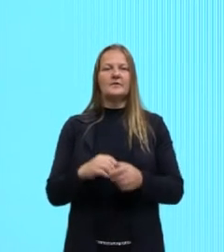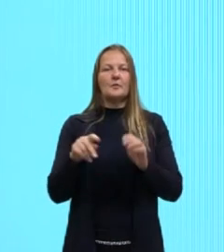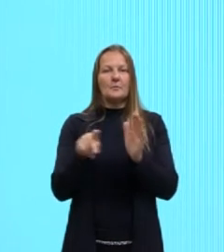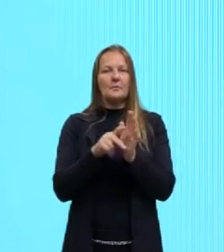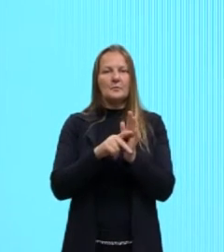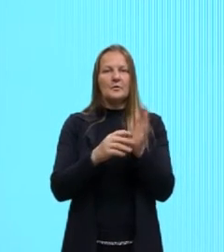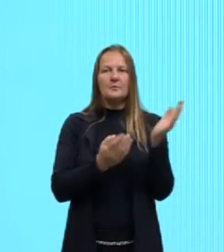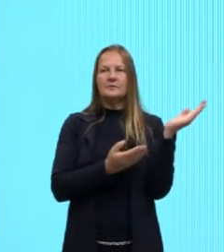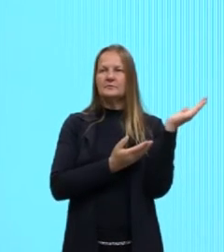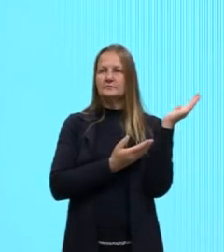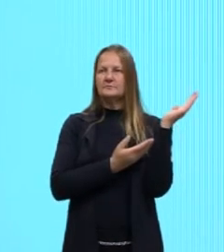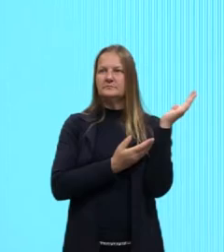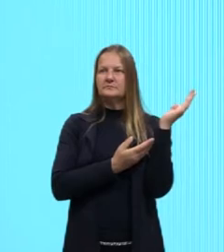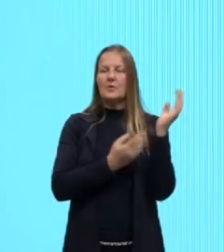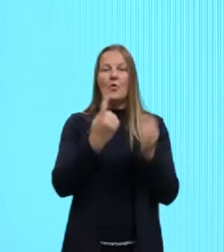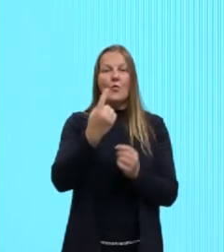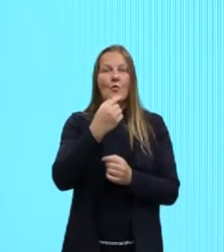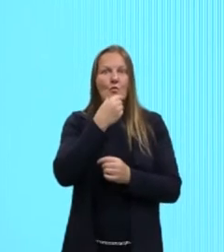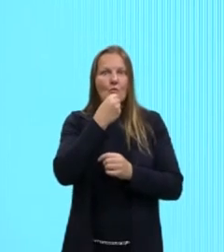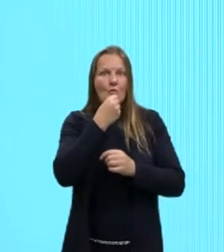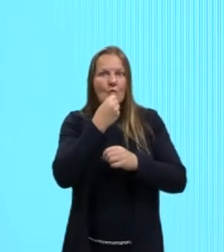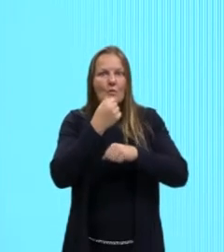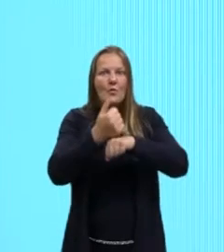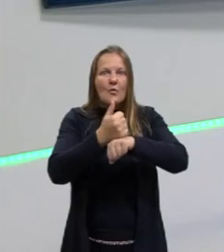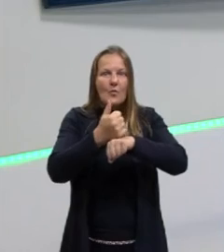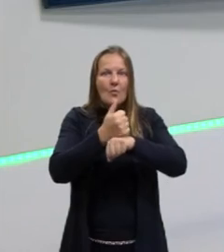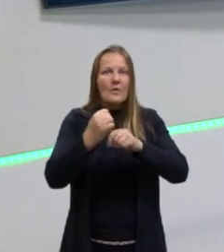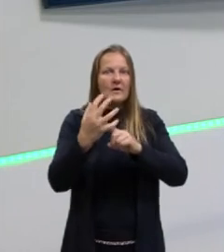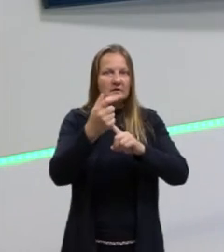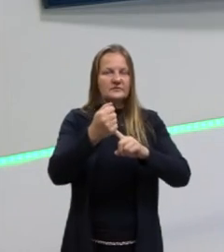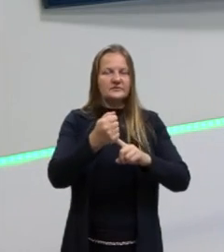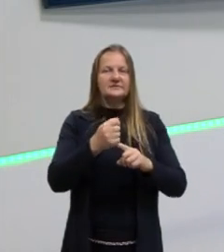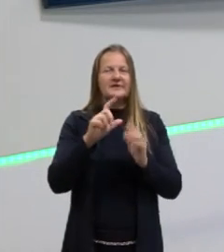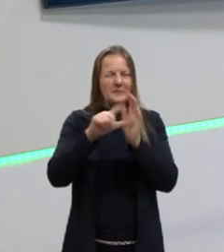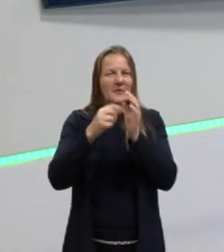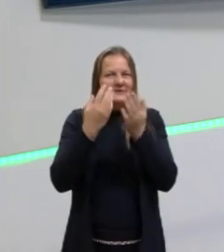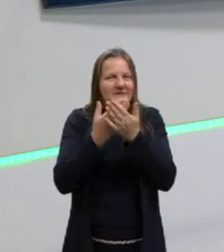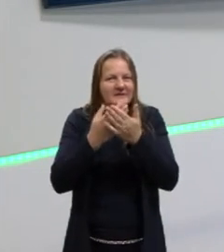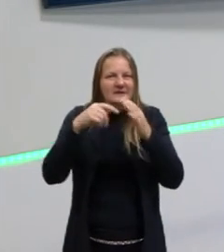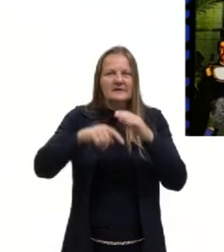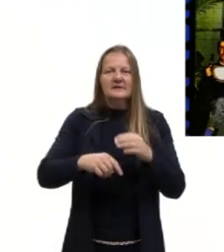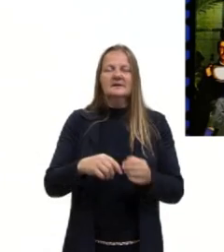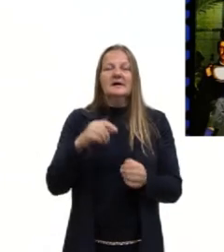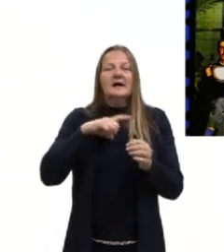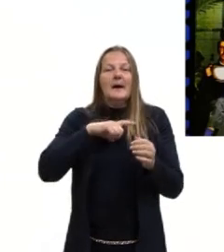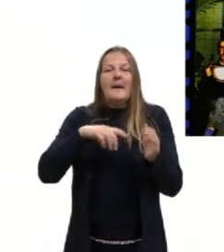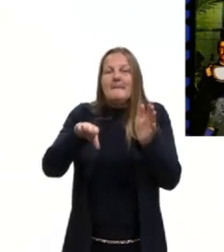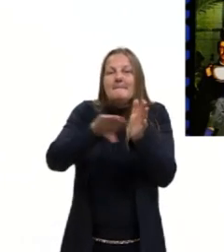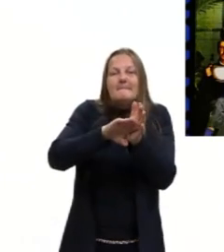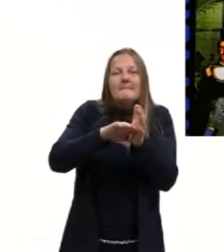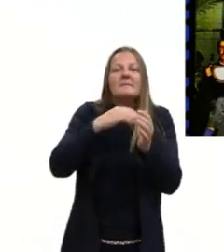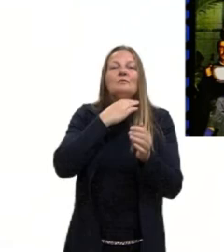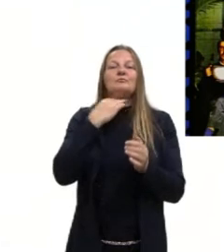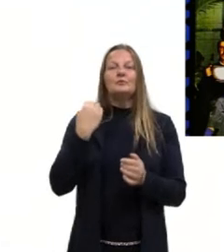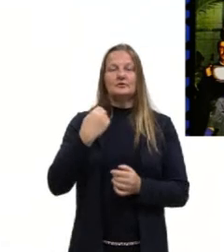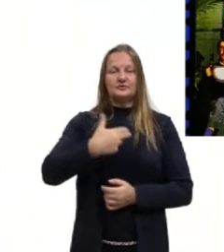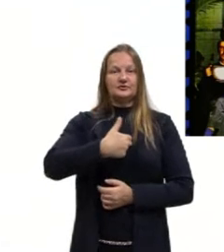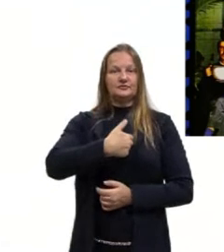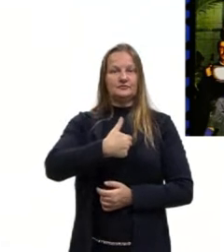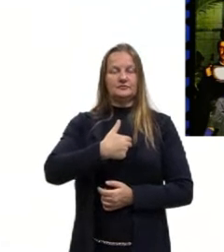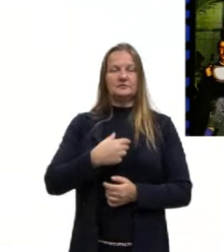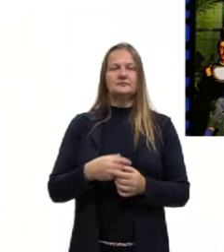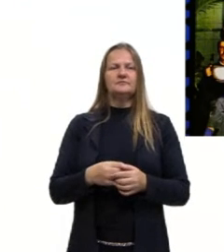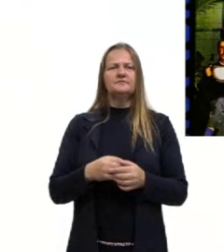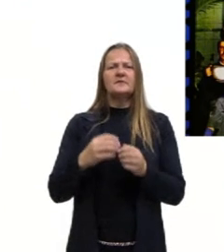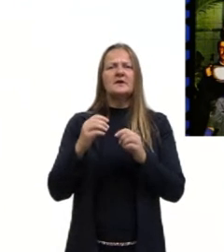o Hélio Oitsica. A gente vai ver ele logo, logo. Então vamos lá, com a morte aqui no Brasil, com a morte de Getúlio Vargas, a